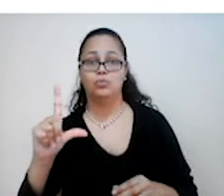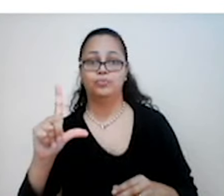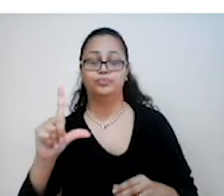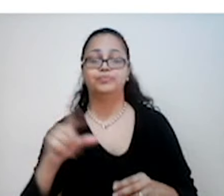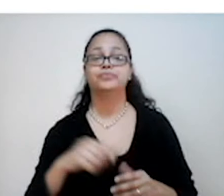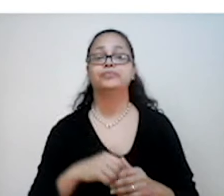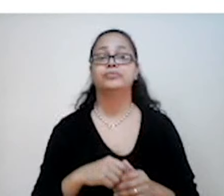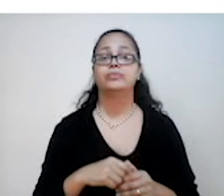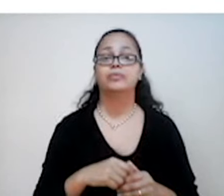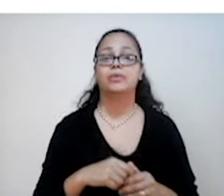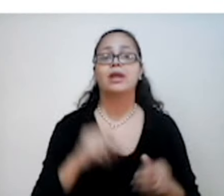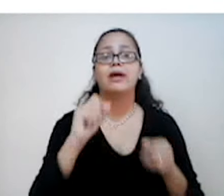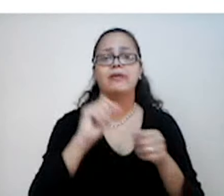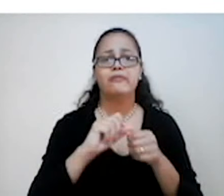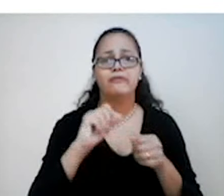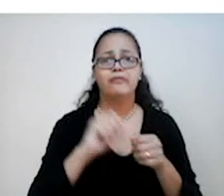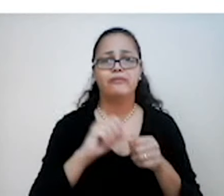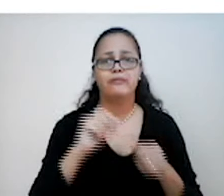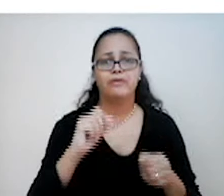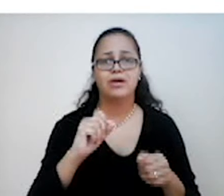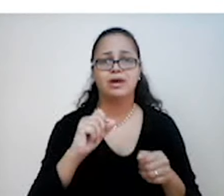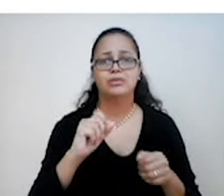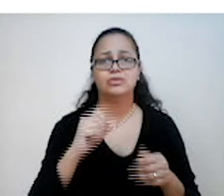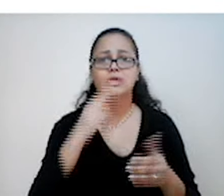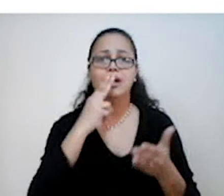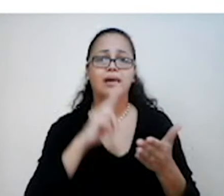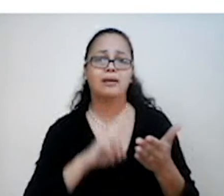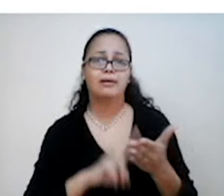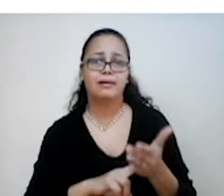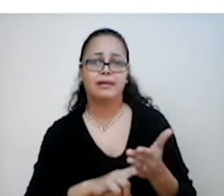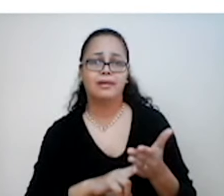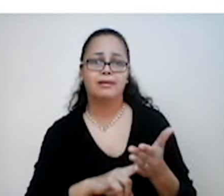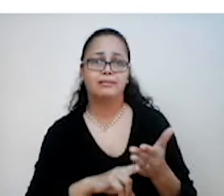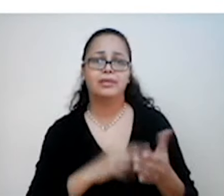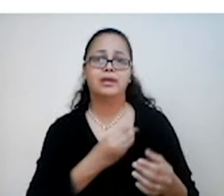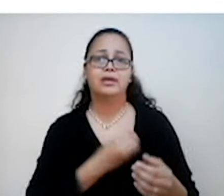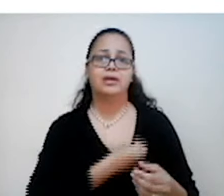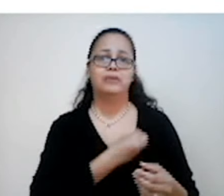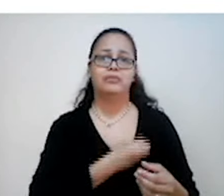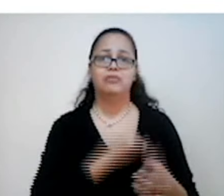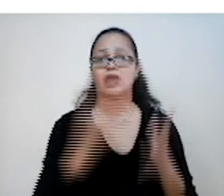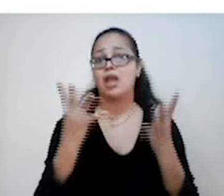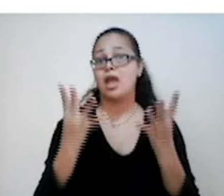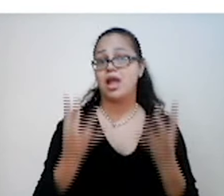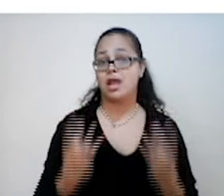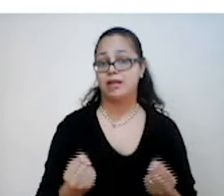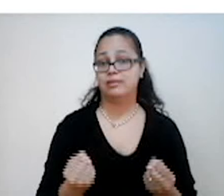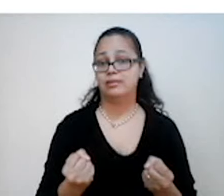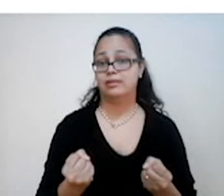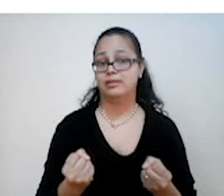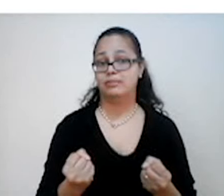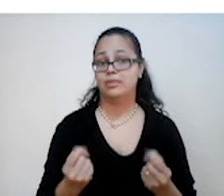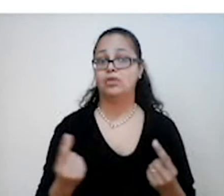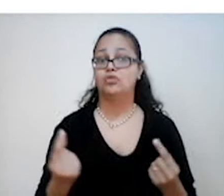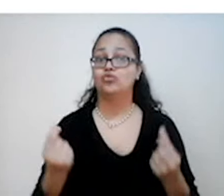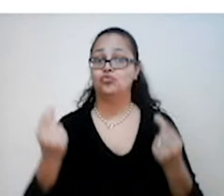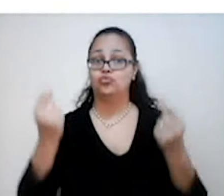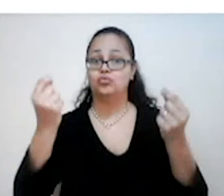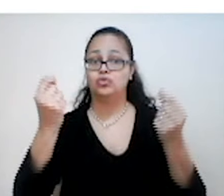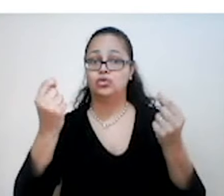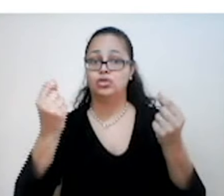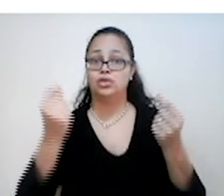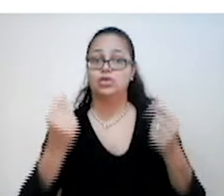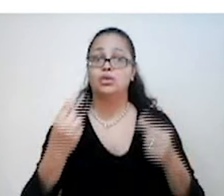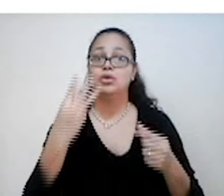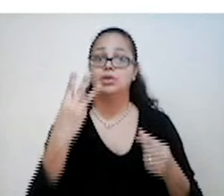virem, que recebi por empréstimo, a quantia de 3.050 libras turnesas